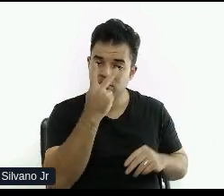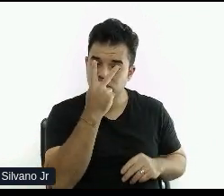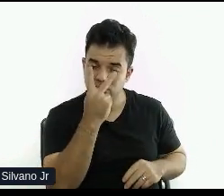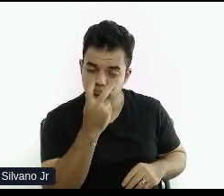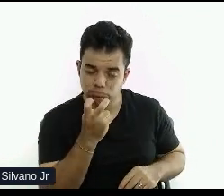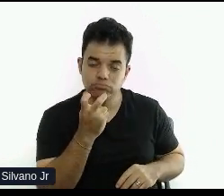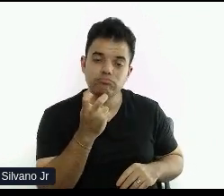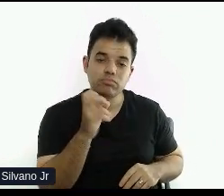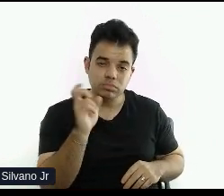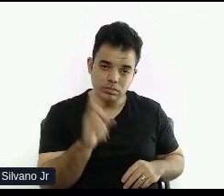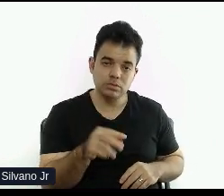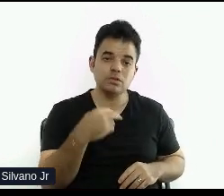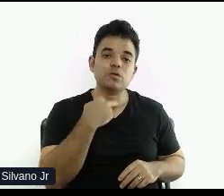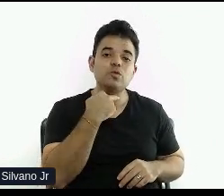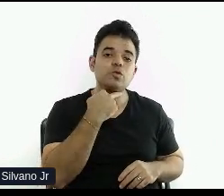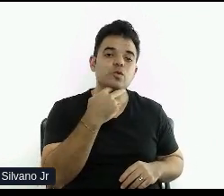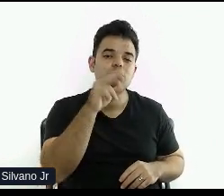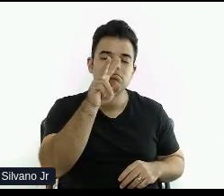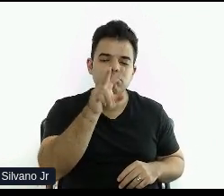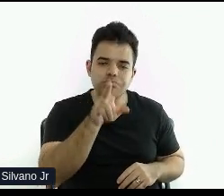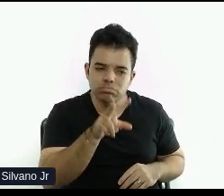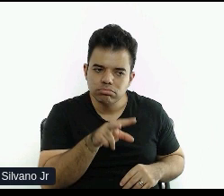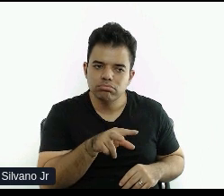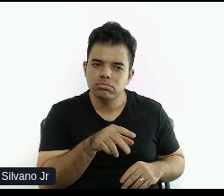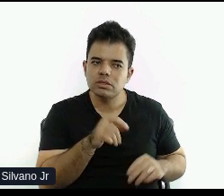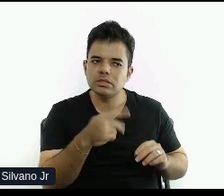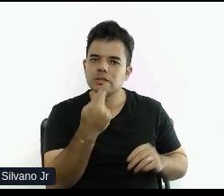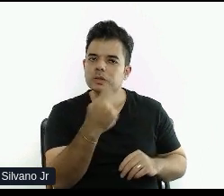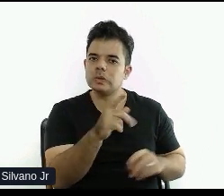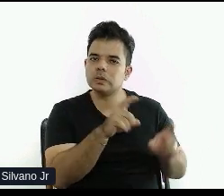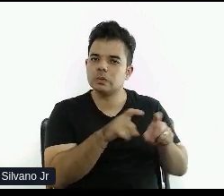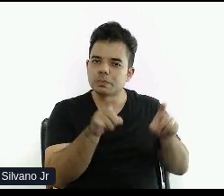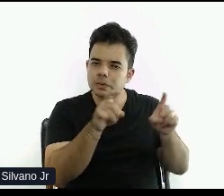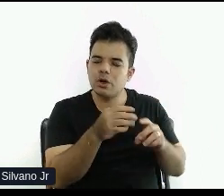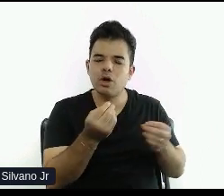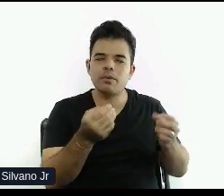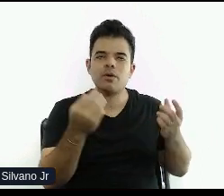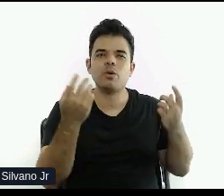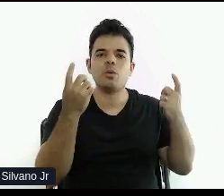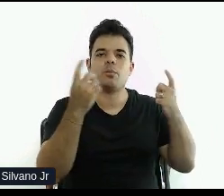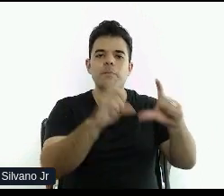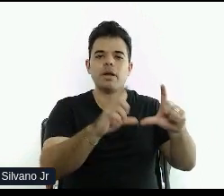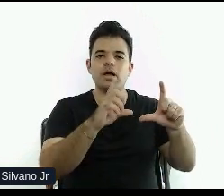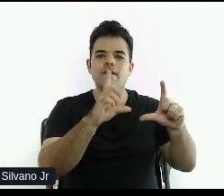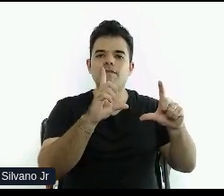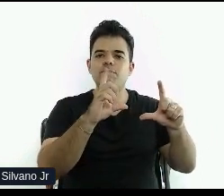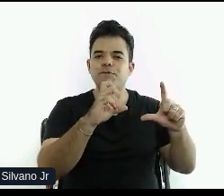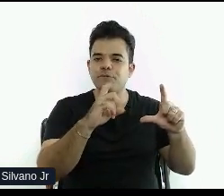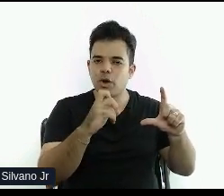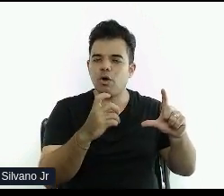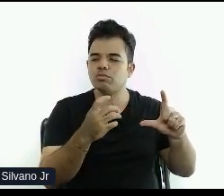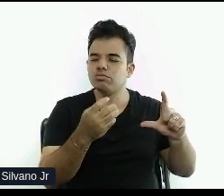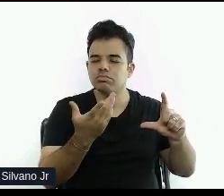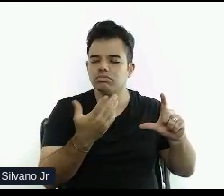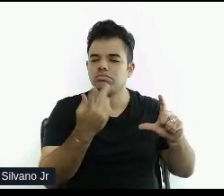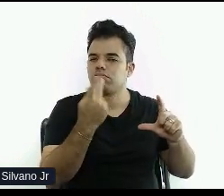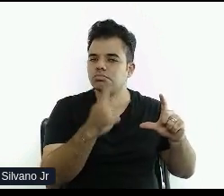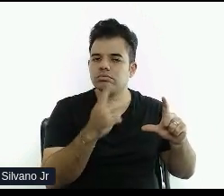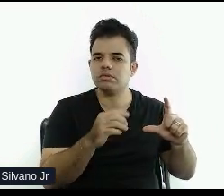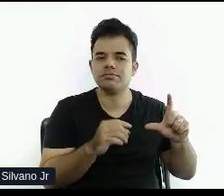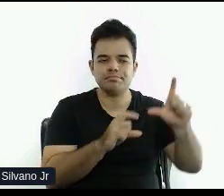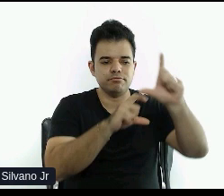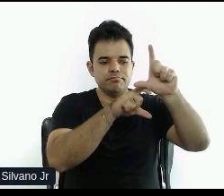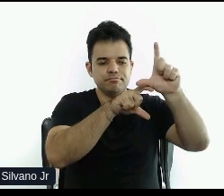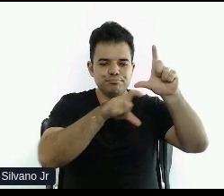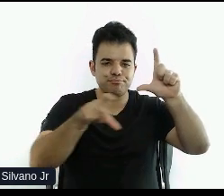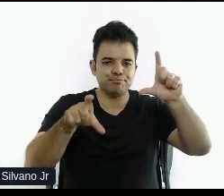fazem ali o uso de leitor de tela. Então, como que eu vou colocar ali uma imagem para que... Suba uma imagem no